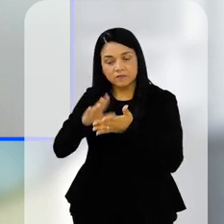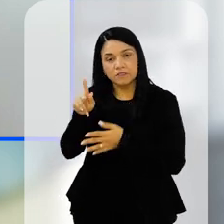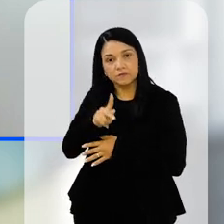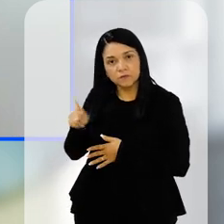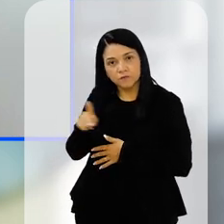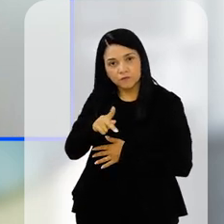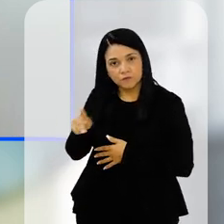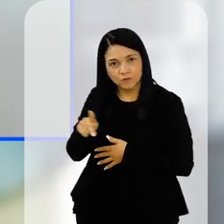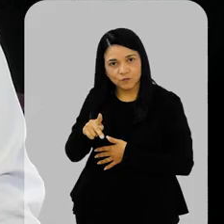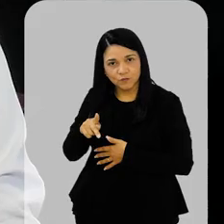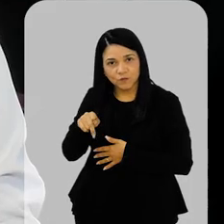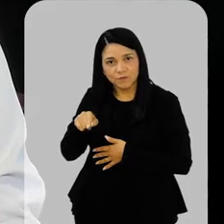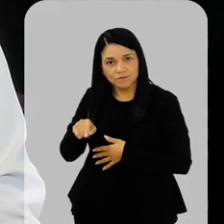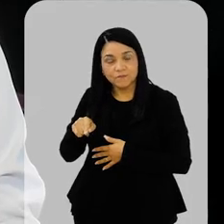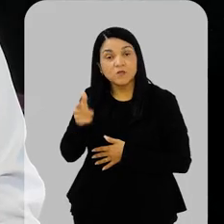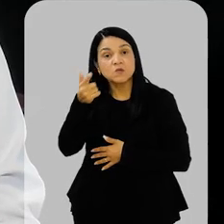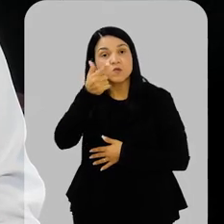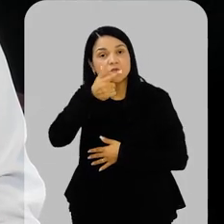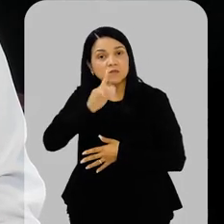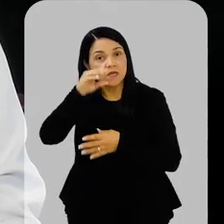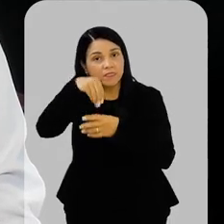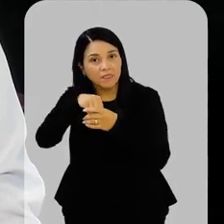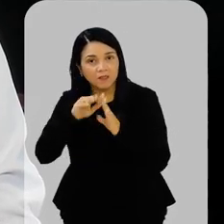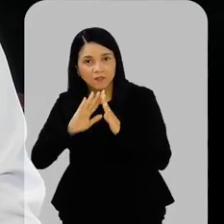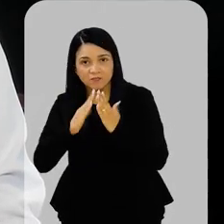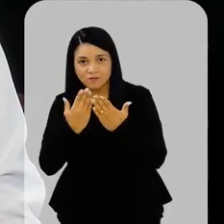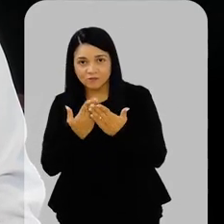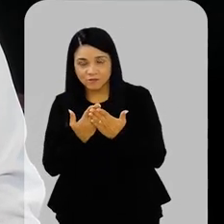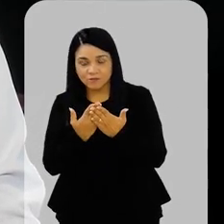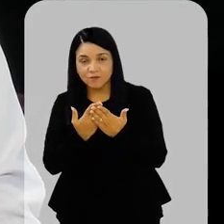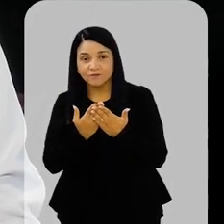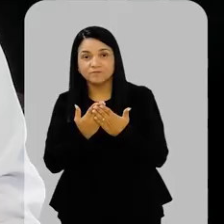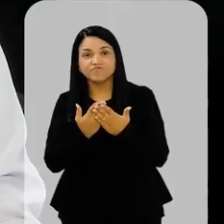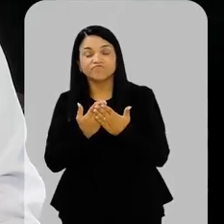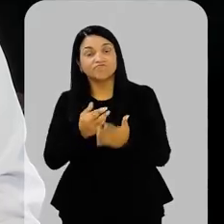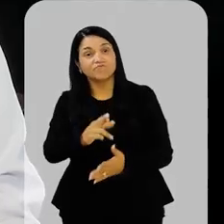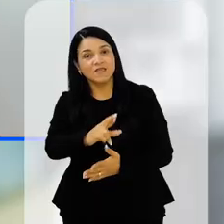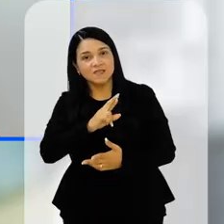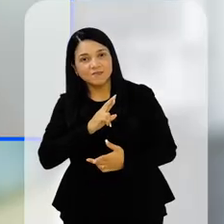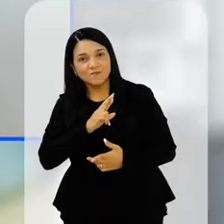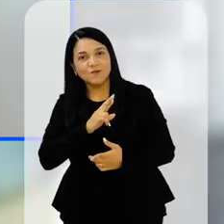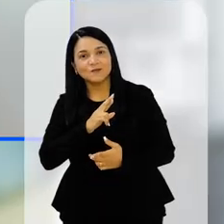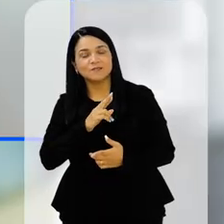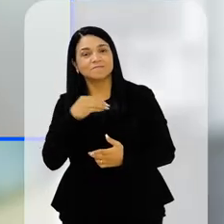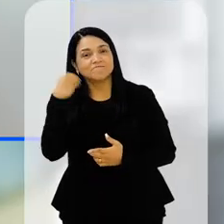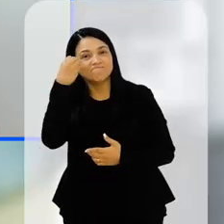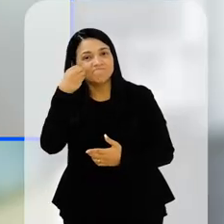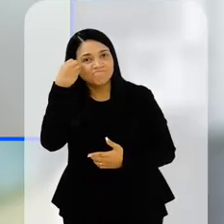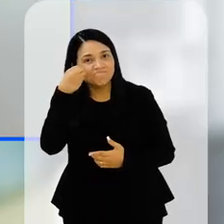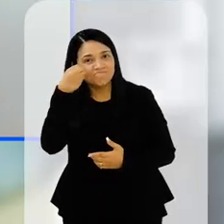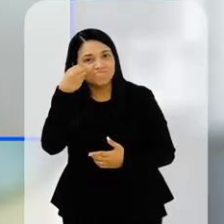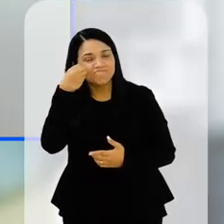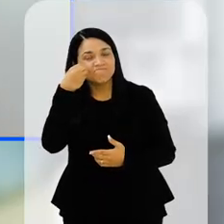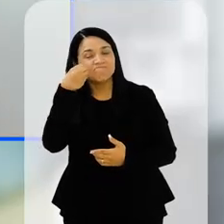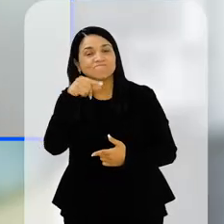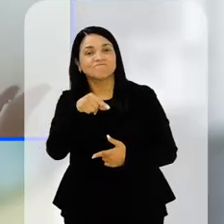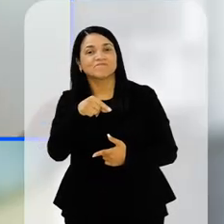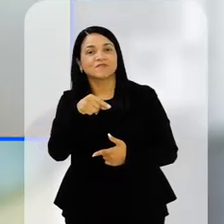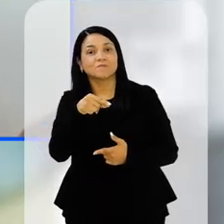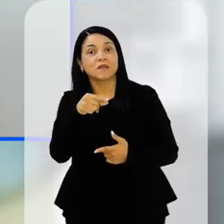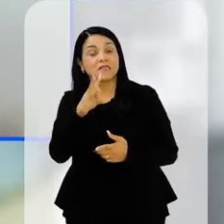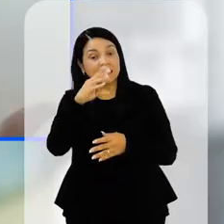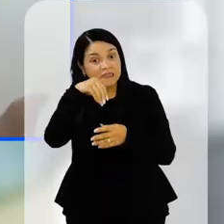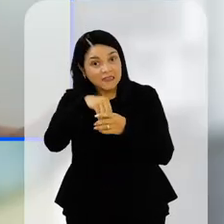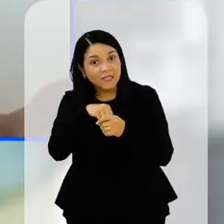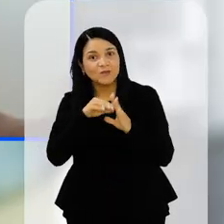para as professoras, para que a gente consiga ver como é o resultado desse experimento, quando ele é feito pela